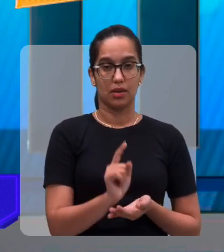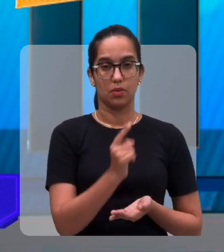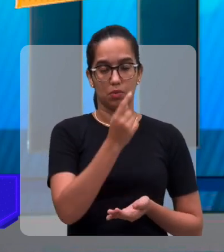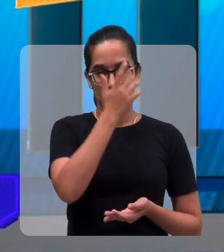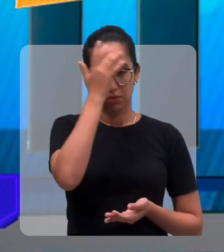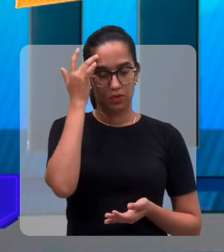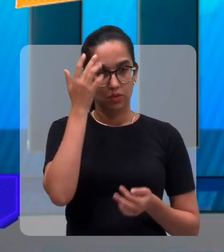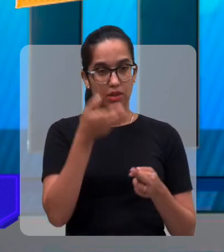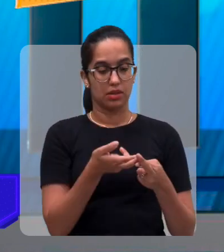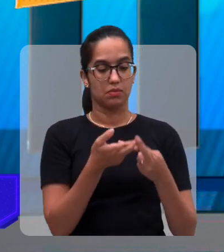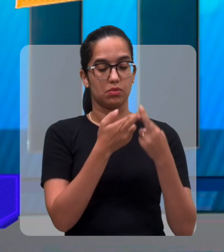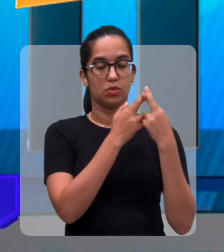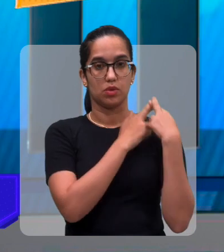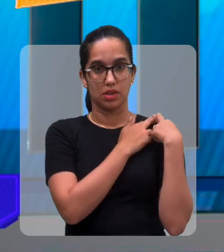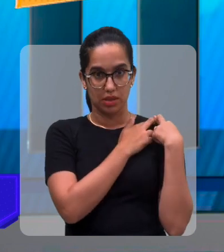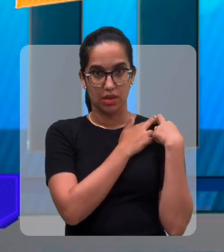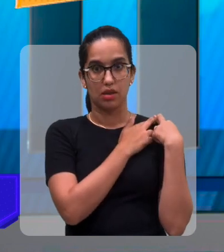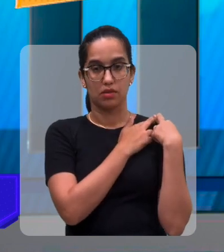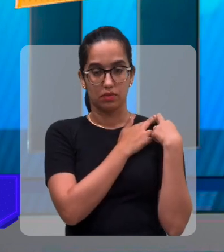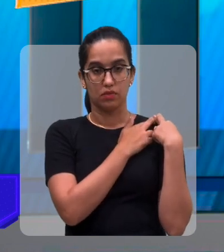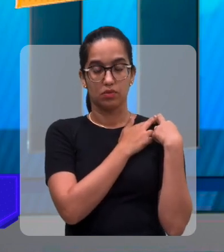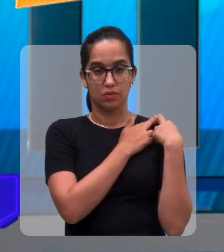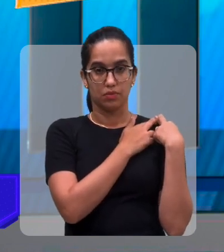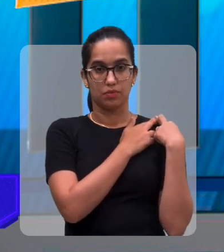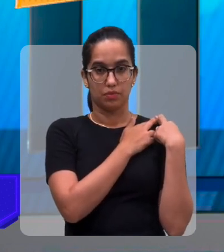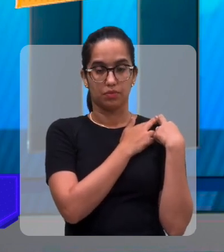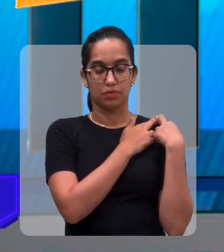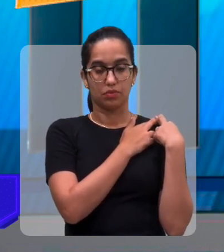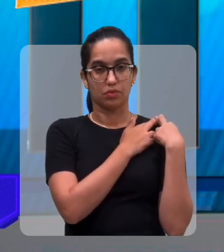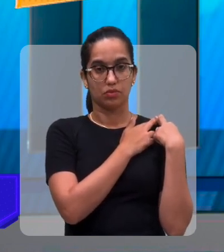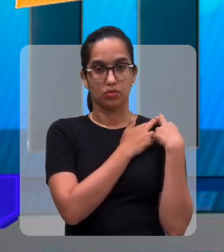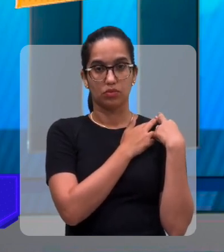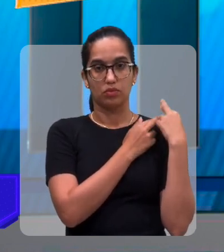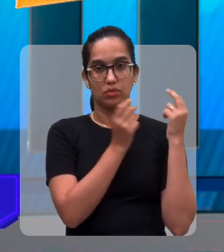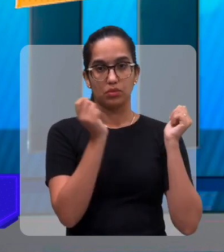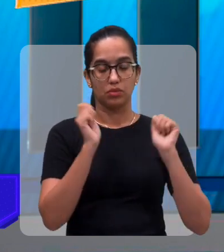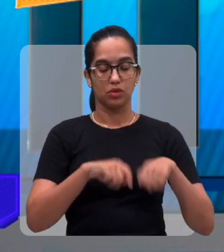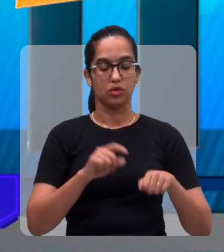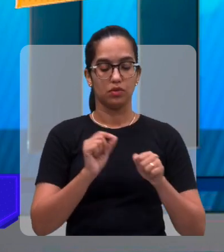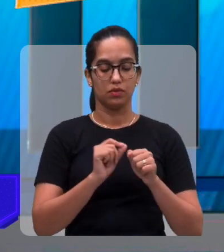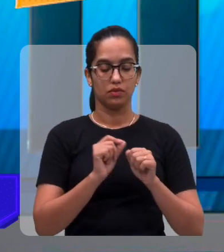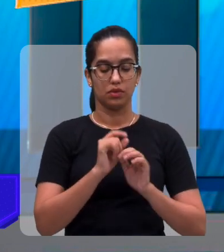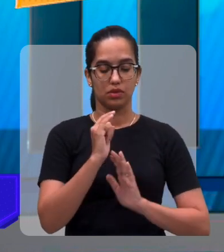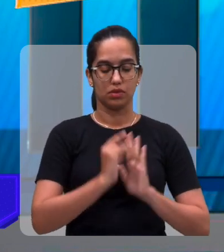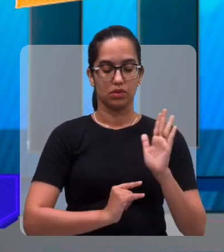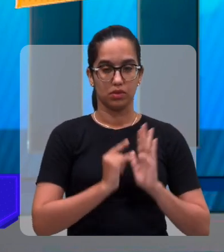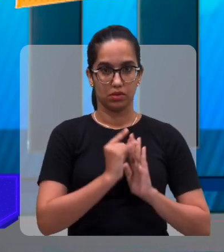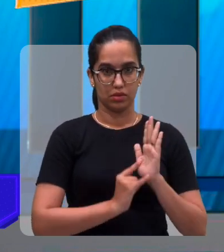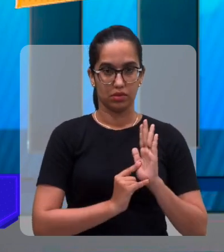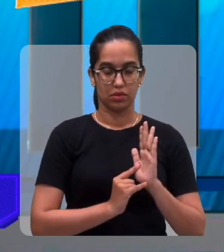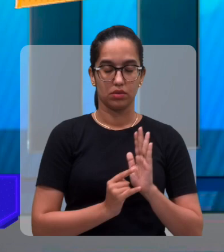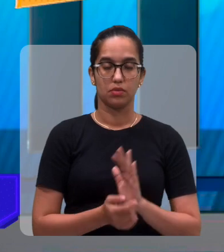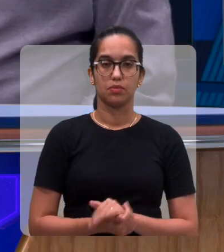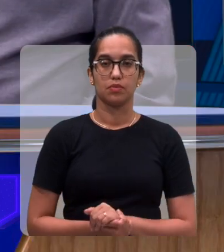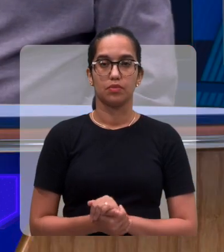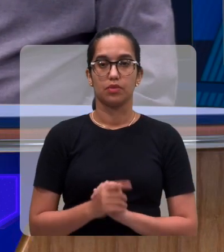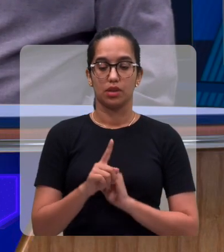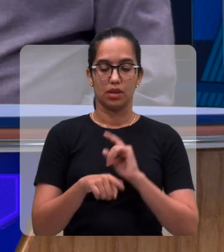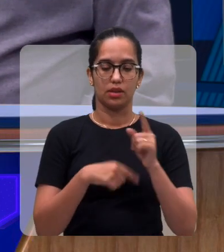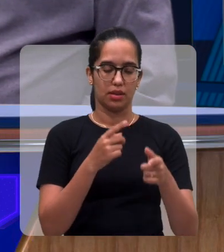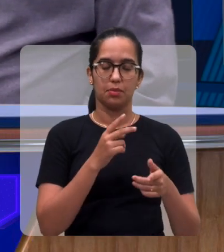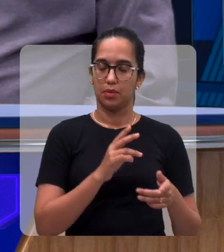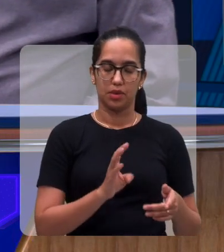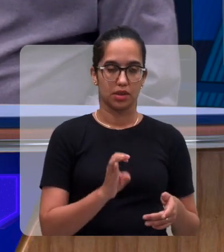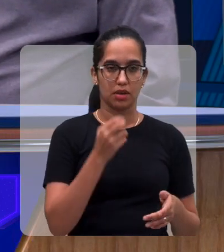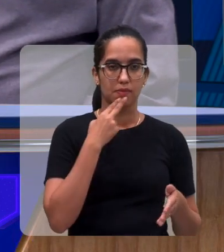o serviço social, que é instalado na Sarsk para fazer esses preenchimentos. Sim, aí depois isso vai para a SEID.